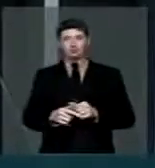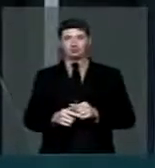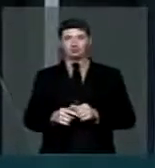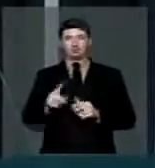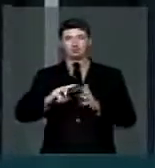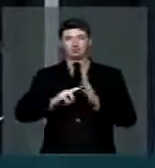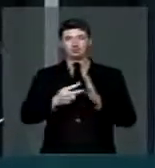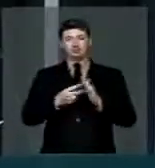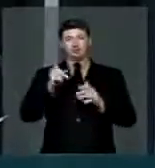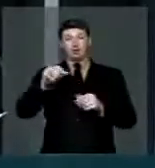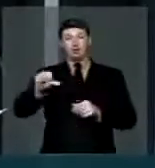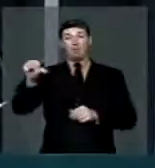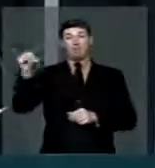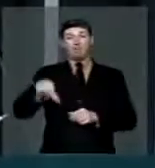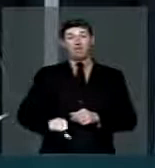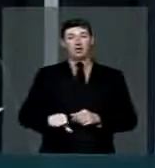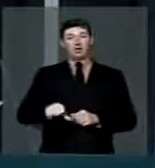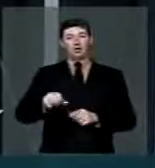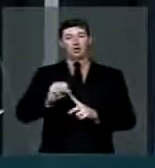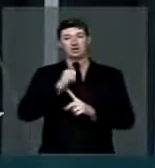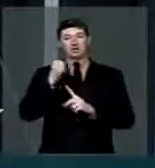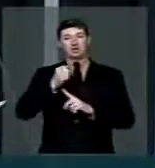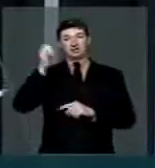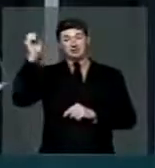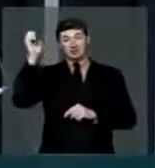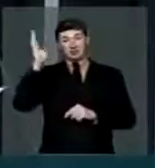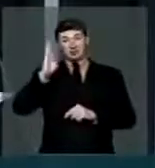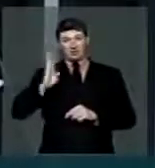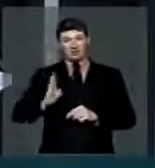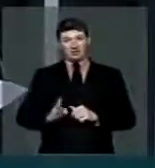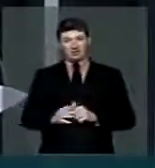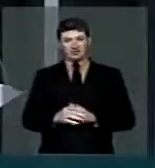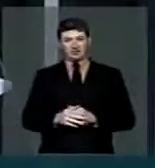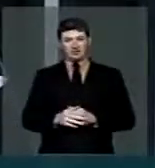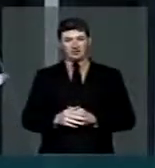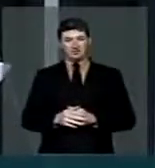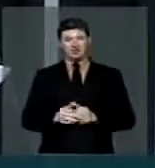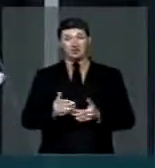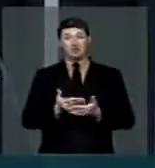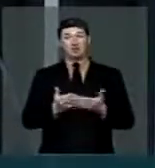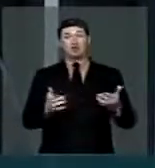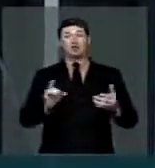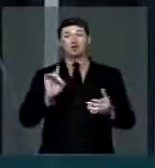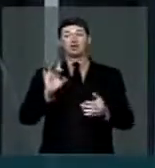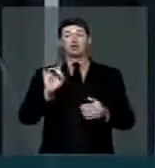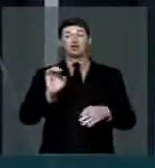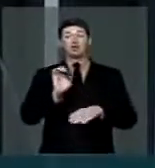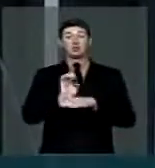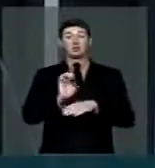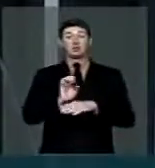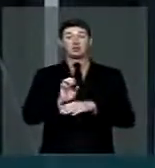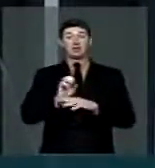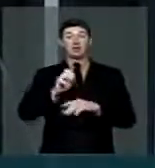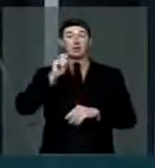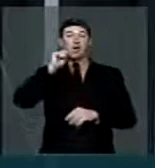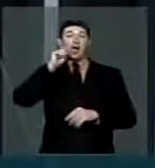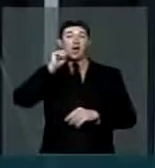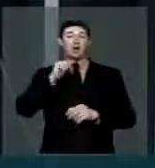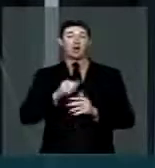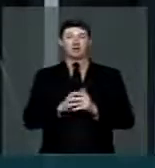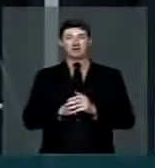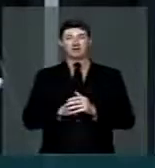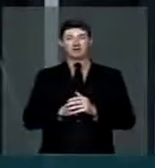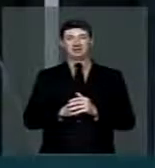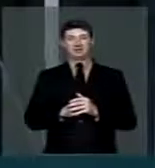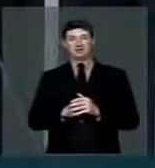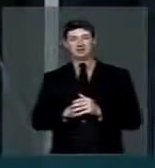figura como um dos piores indicadores sociais do país. Só perde para o estado do Alagoas e